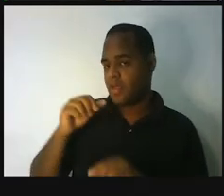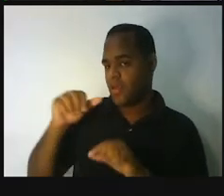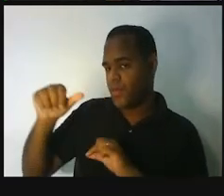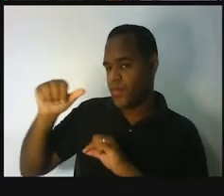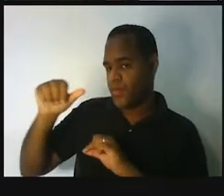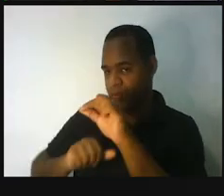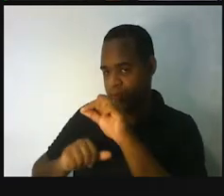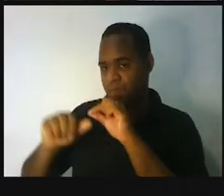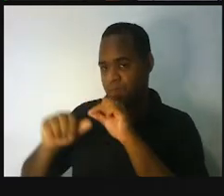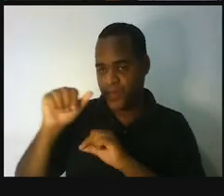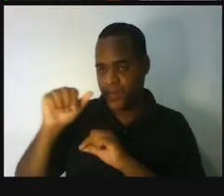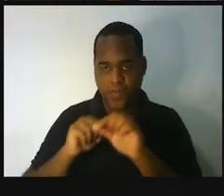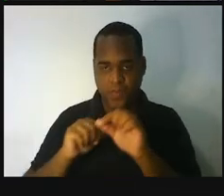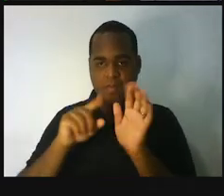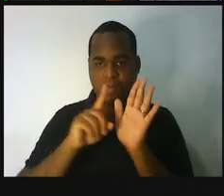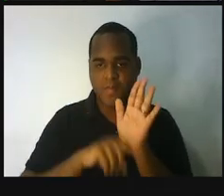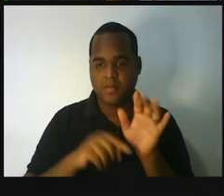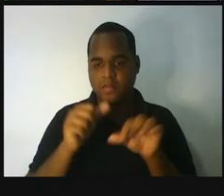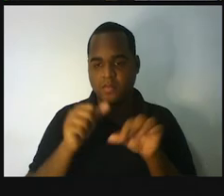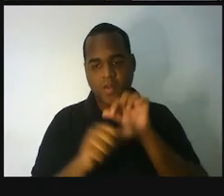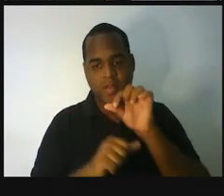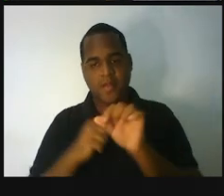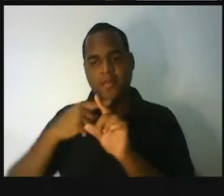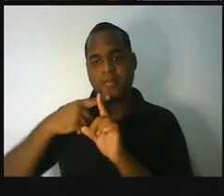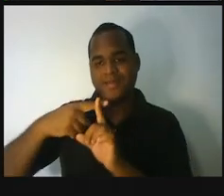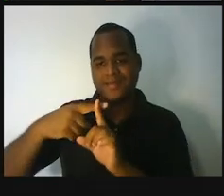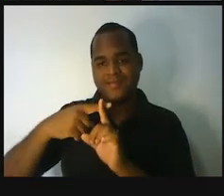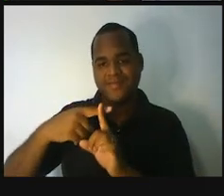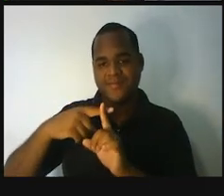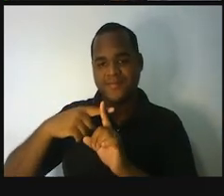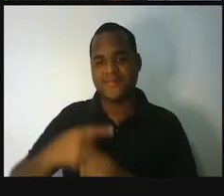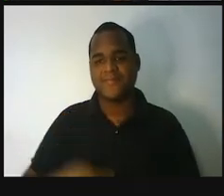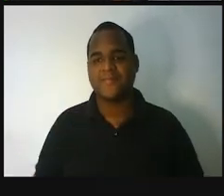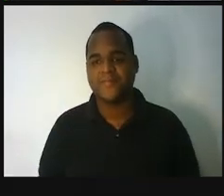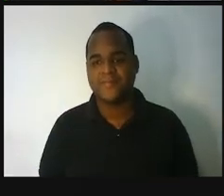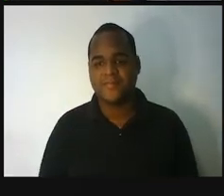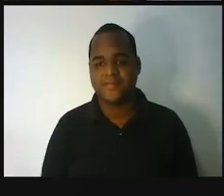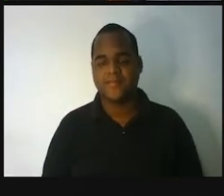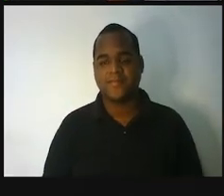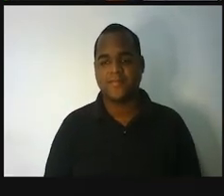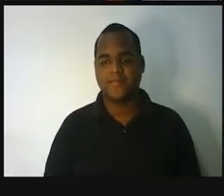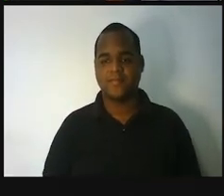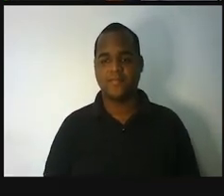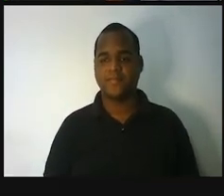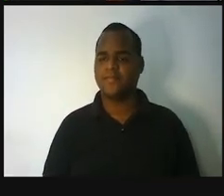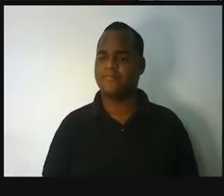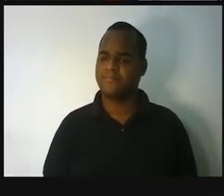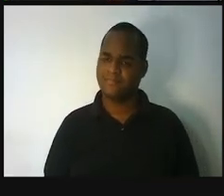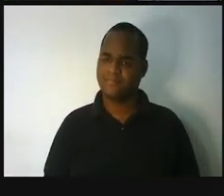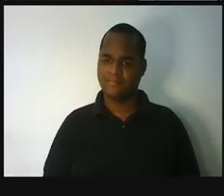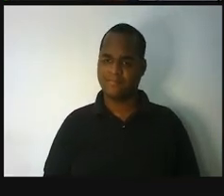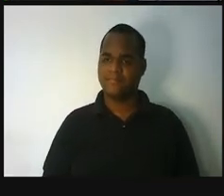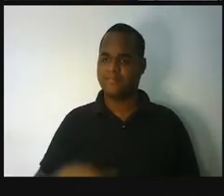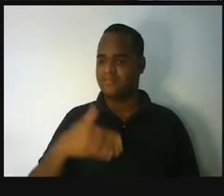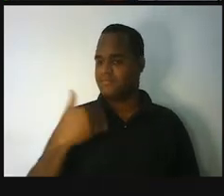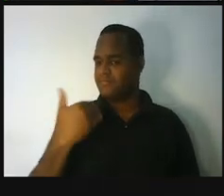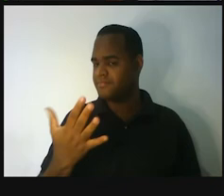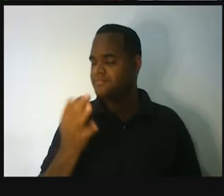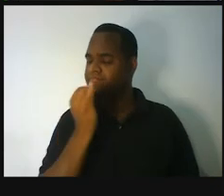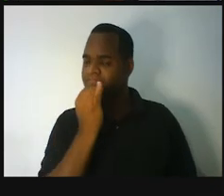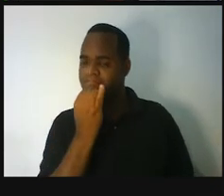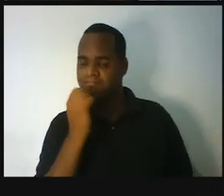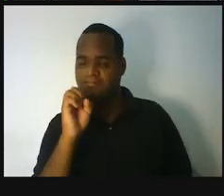conta de menos. Qual é operação inversa da conta de menos? A conta de mais. Ah, professor, então, se